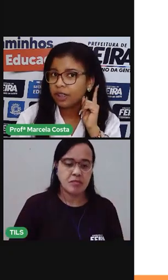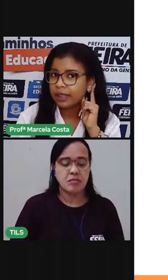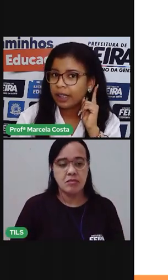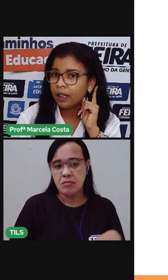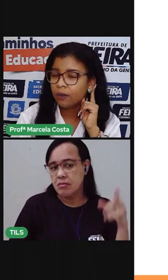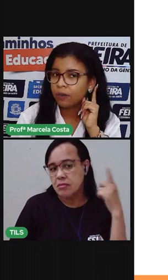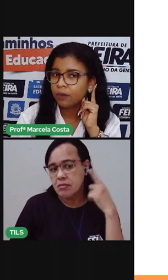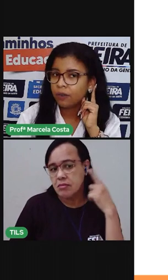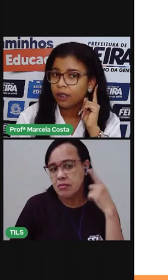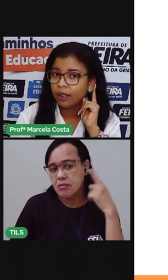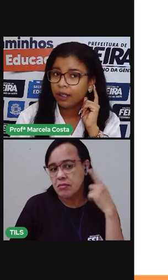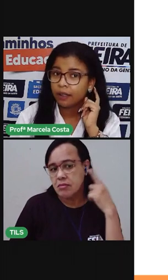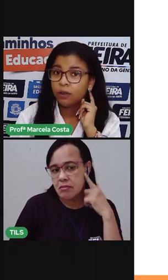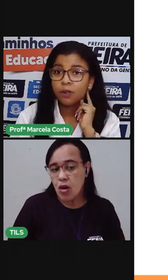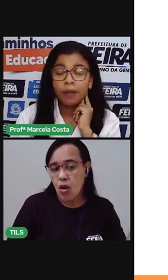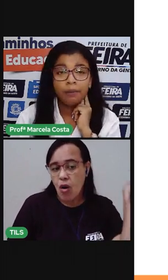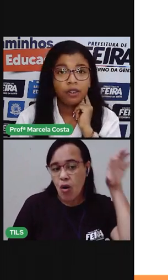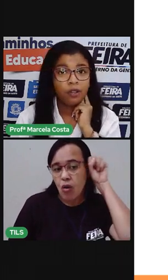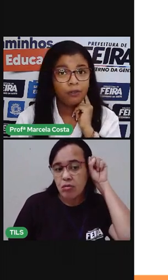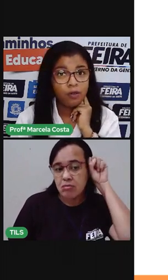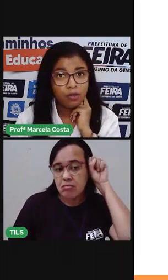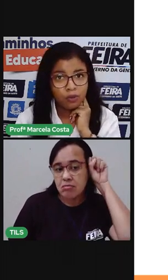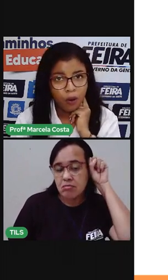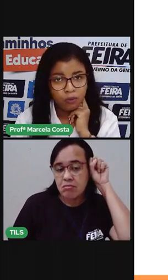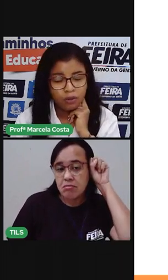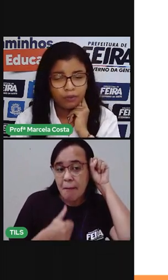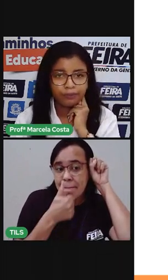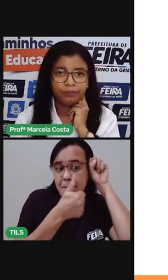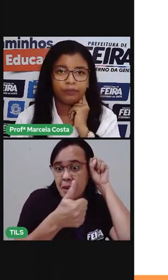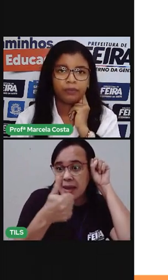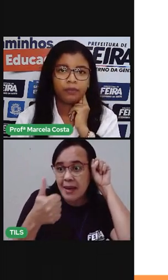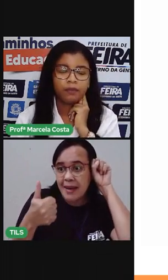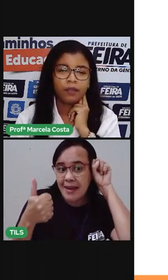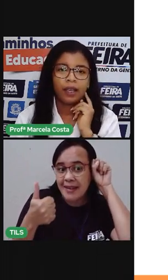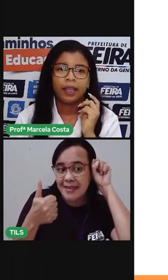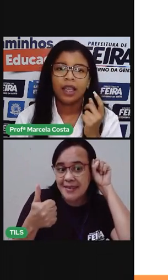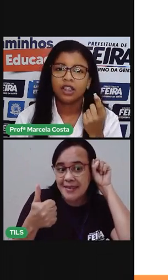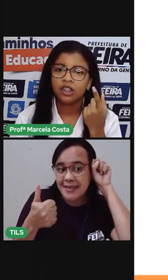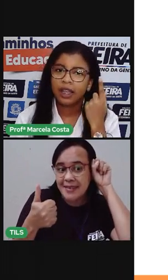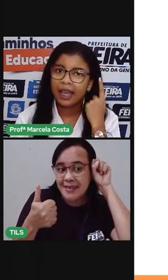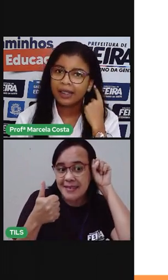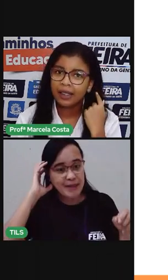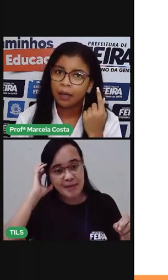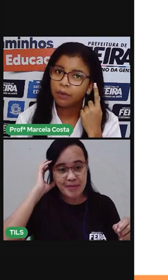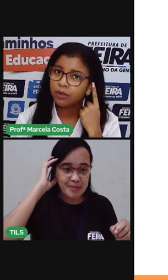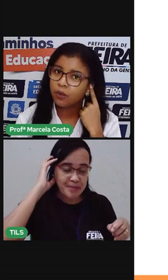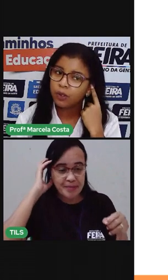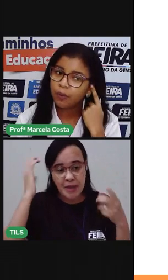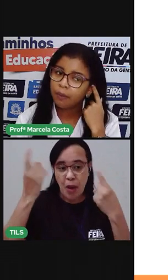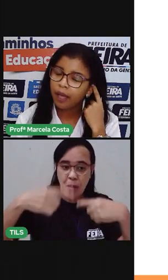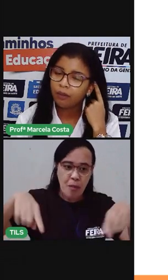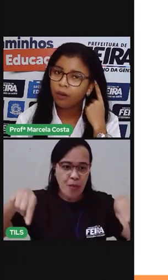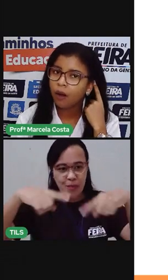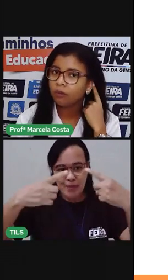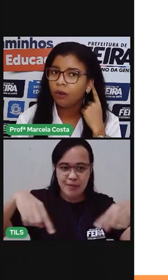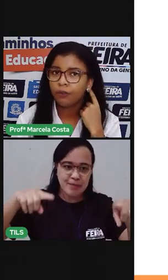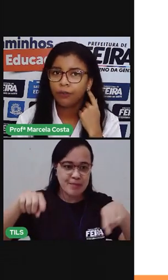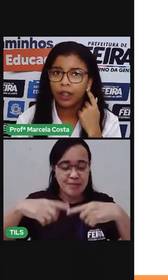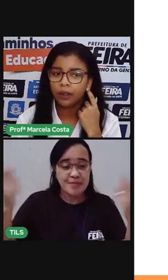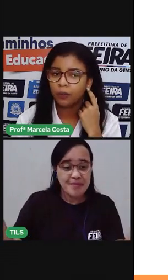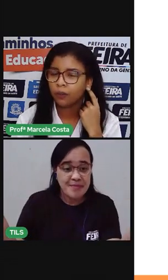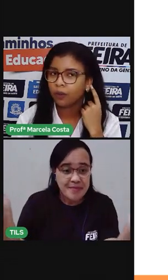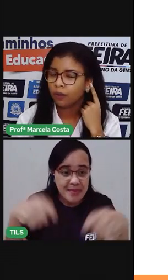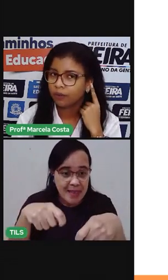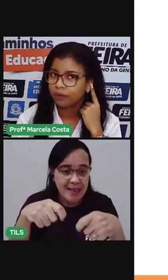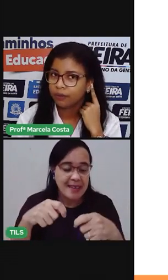A audição nos permite ouvir os sons. E a gente recebe os sons por meio do órgão do